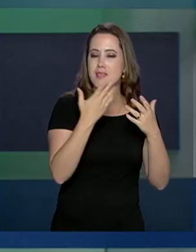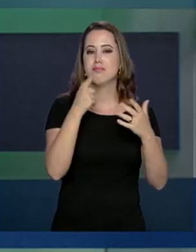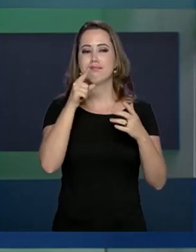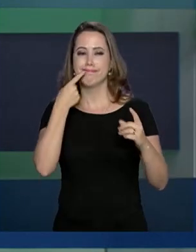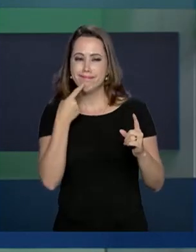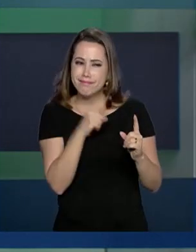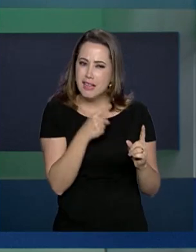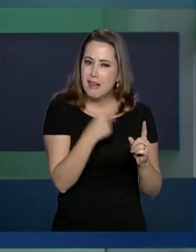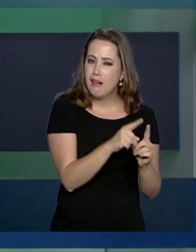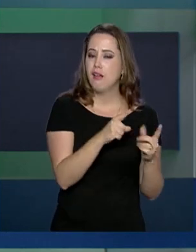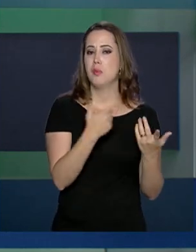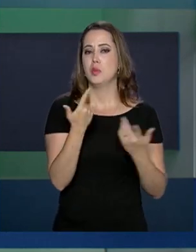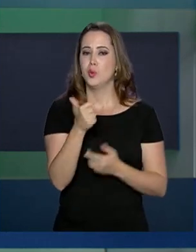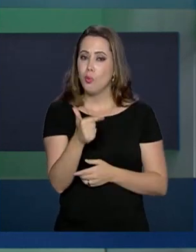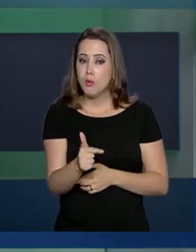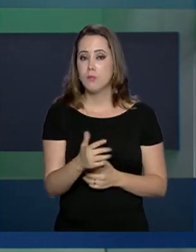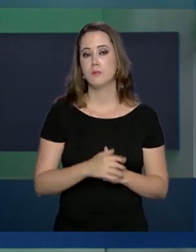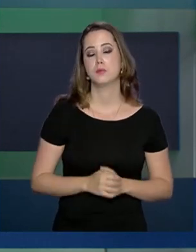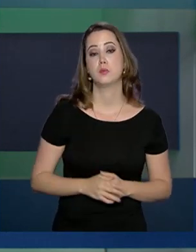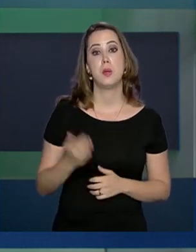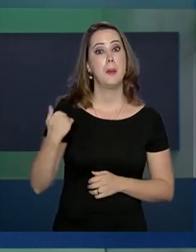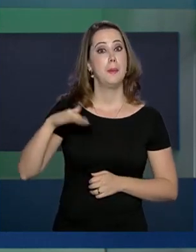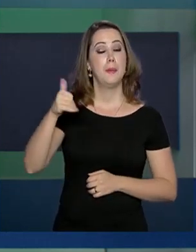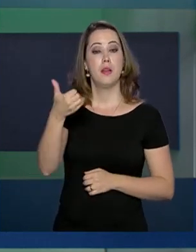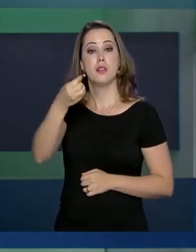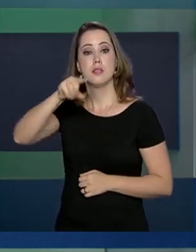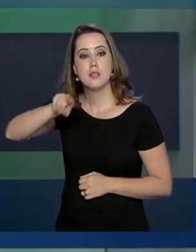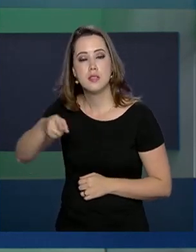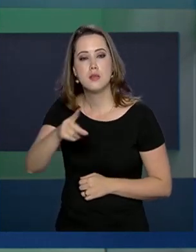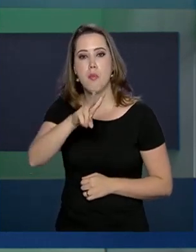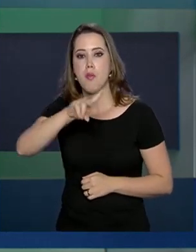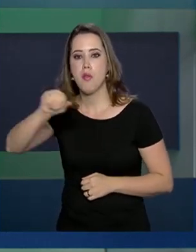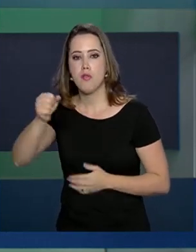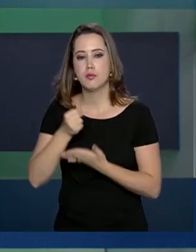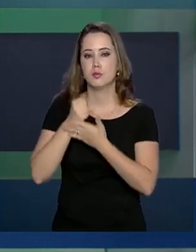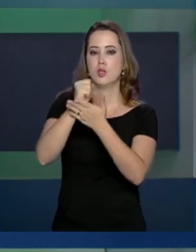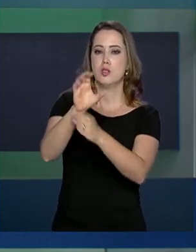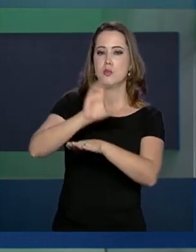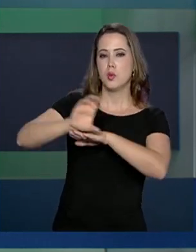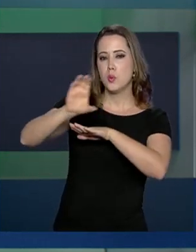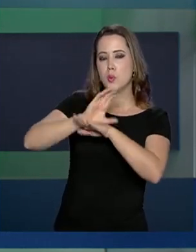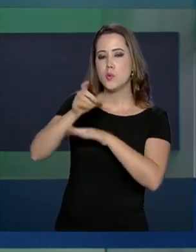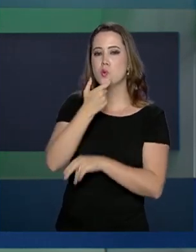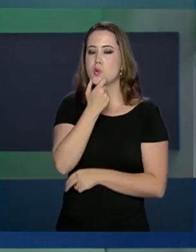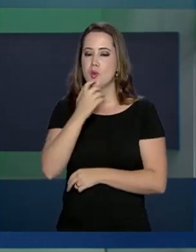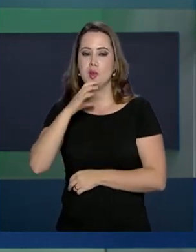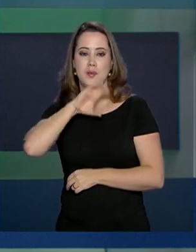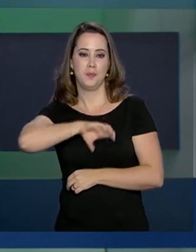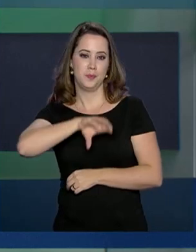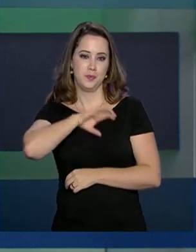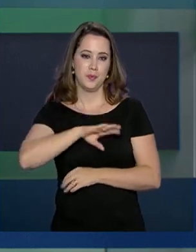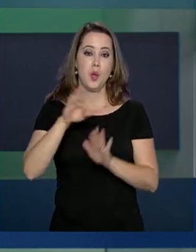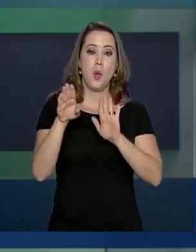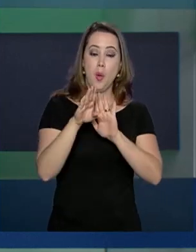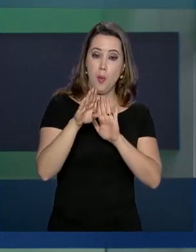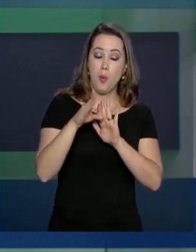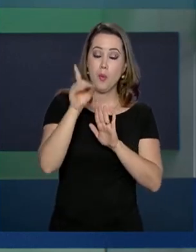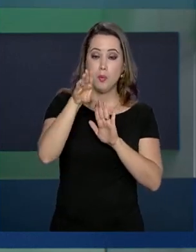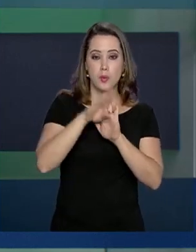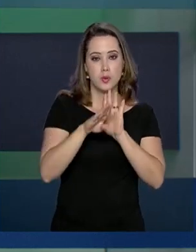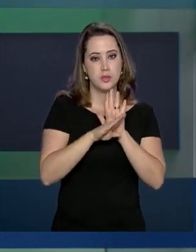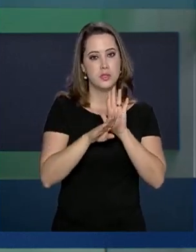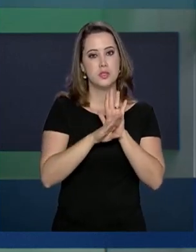crítica. E mais de 16 mil vagas disponíveis para cursos gratuitos de inglês e português. É o programa